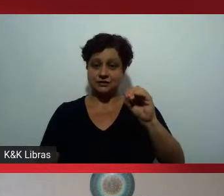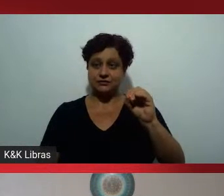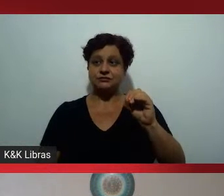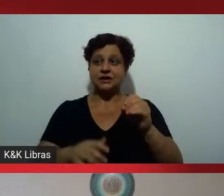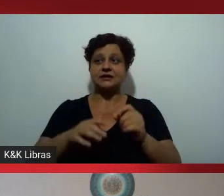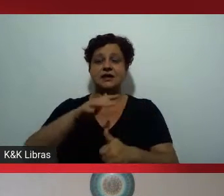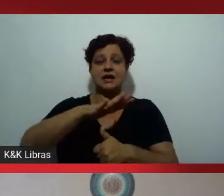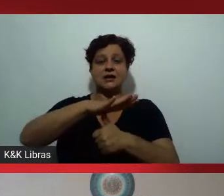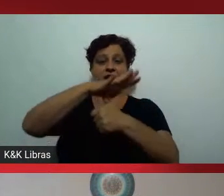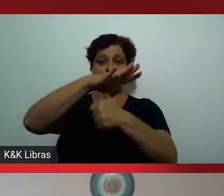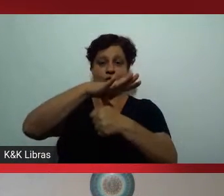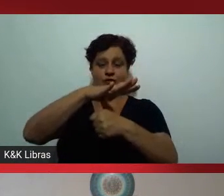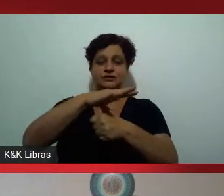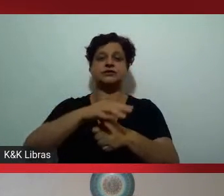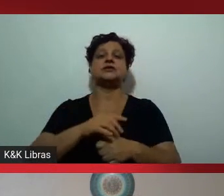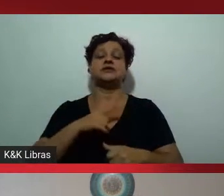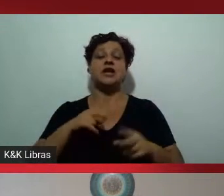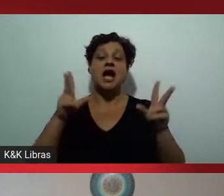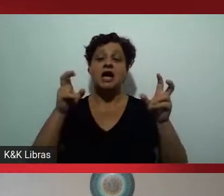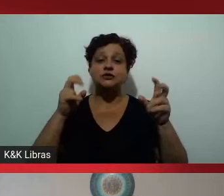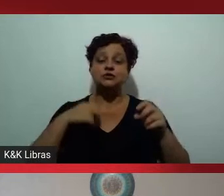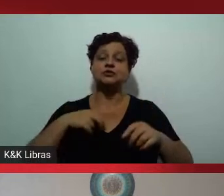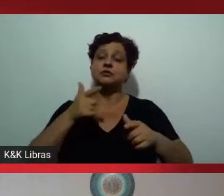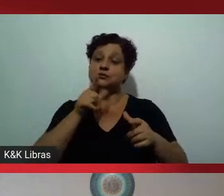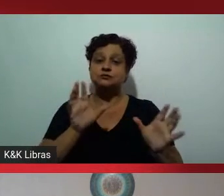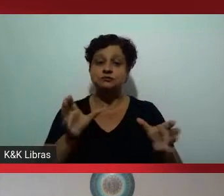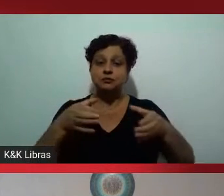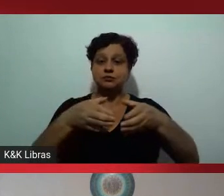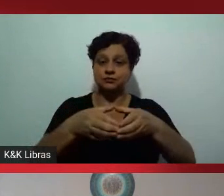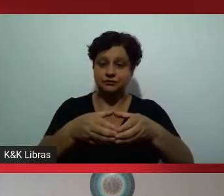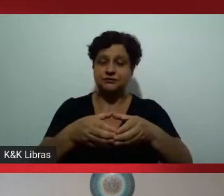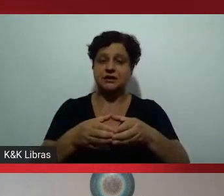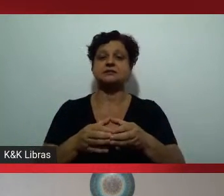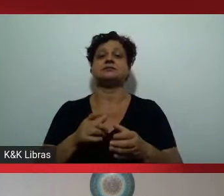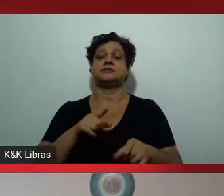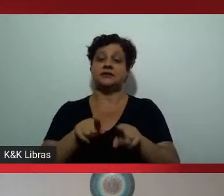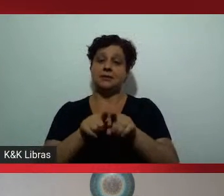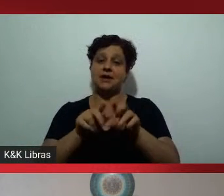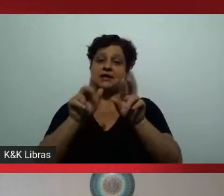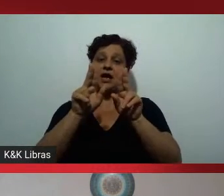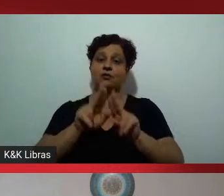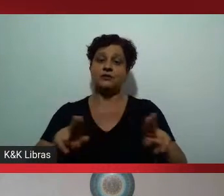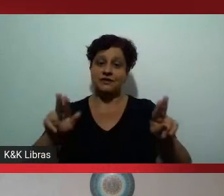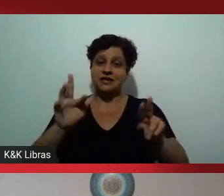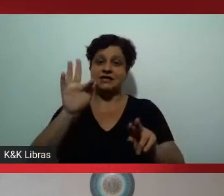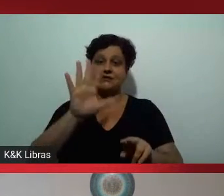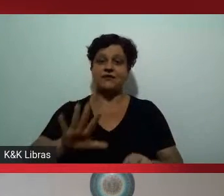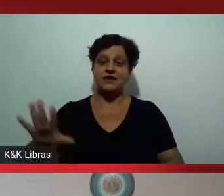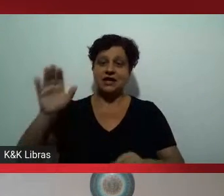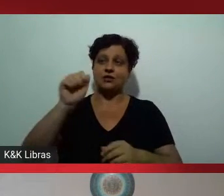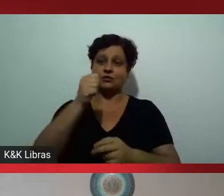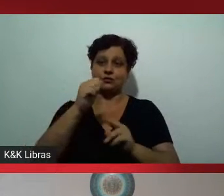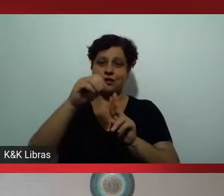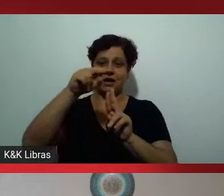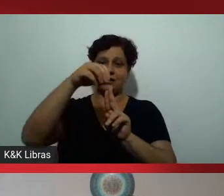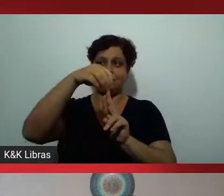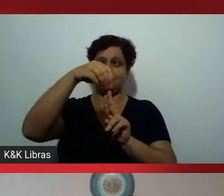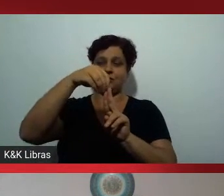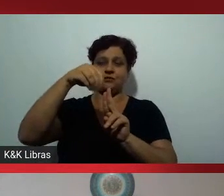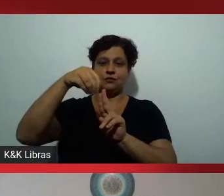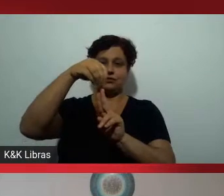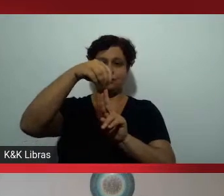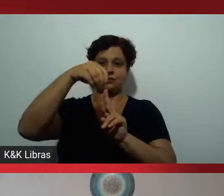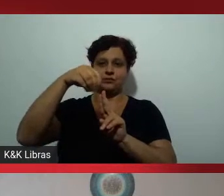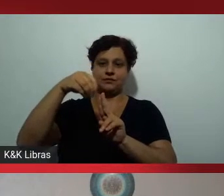afirmativas da Universidade Federal do ABC bom eu gostaria de mais uma vez agradecê-los